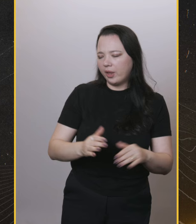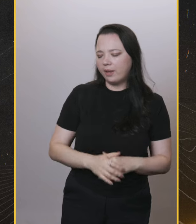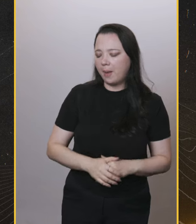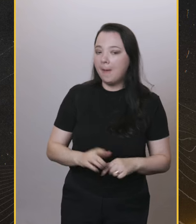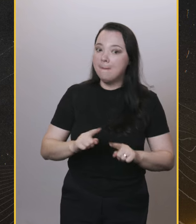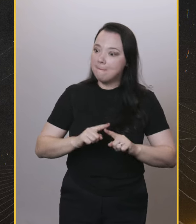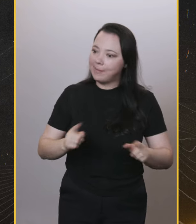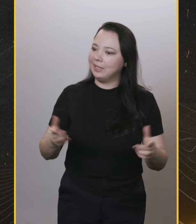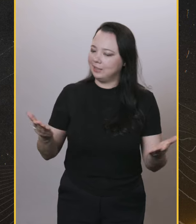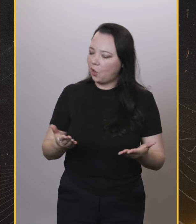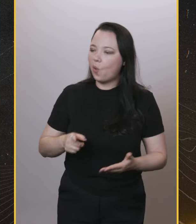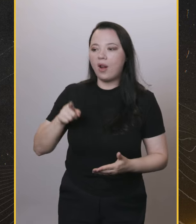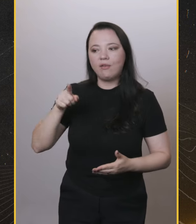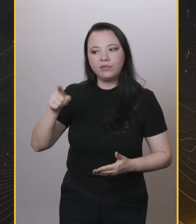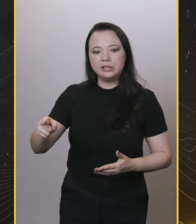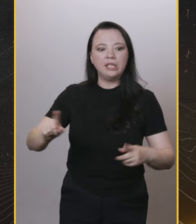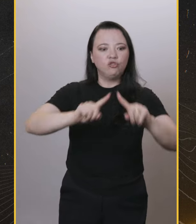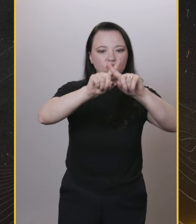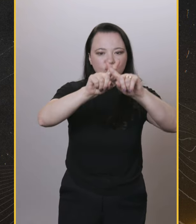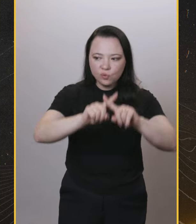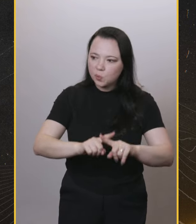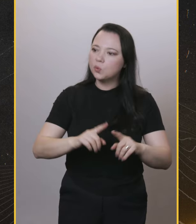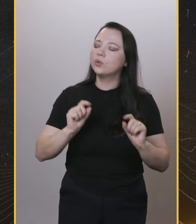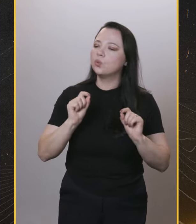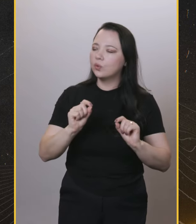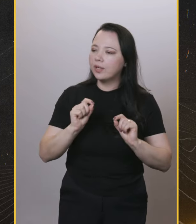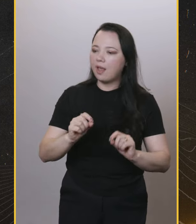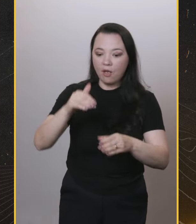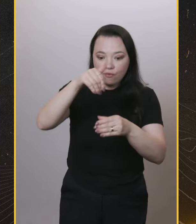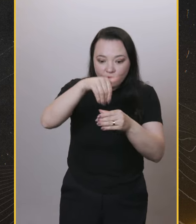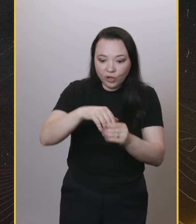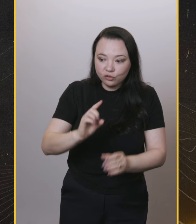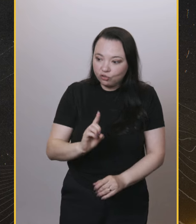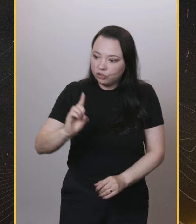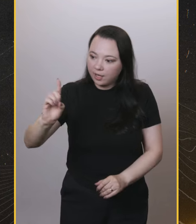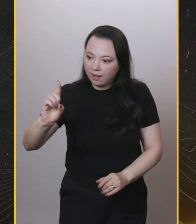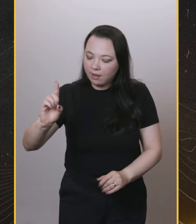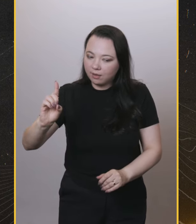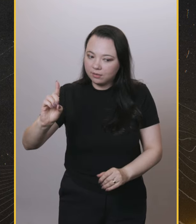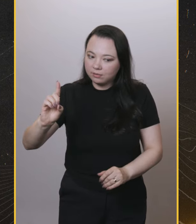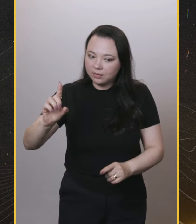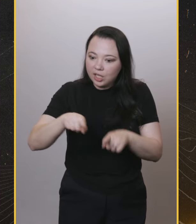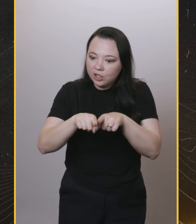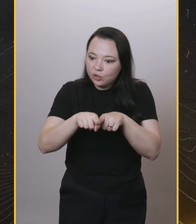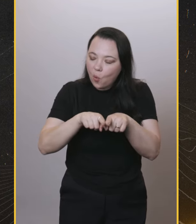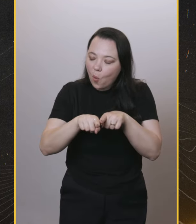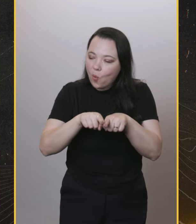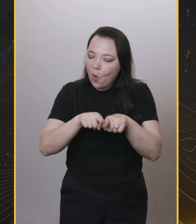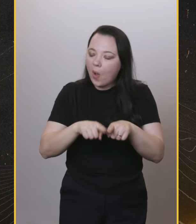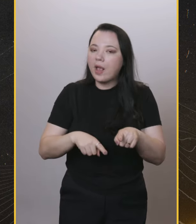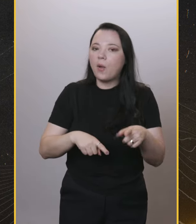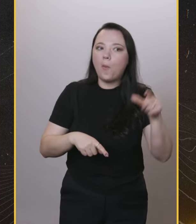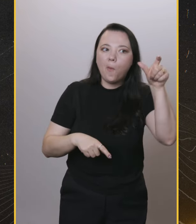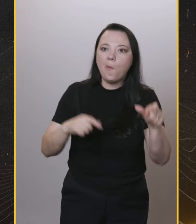contas. Porque assim, a cidade de São Paulo também tem bastante voto progressista e tudo mais. O ponto é... Cara, agora você tem que